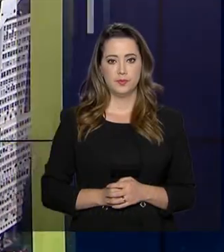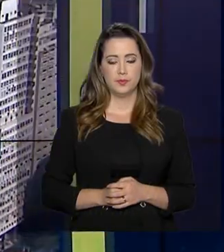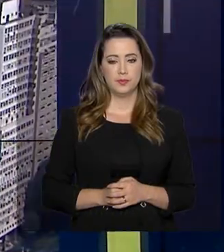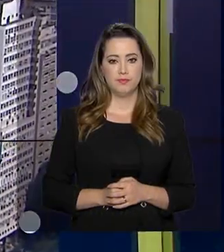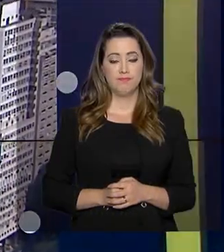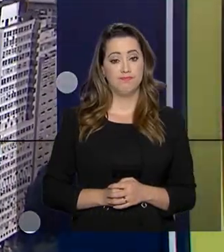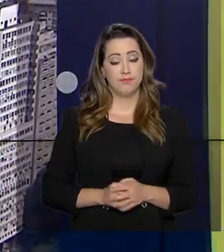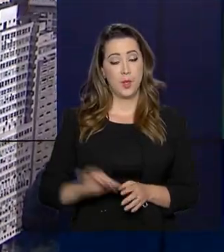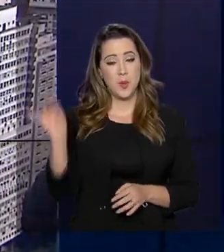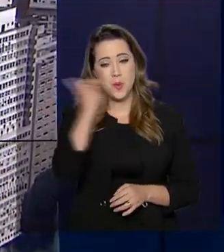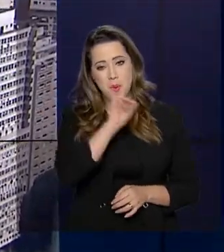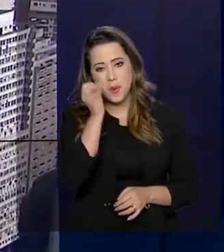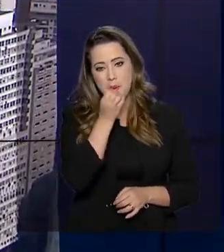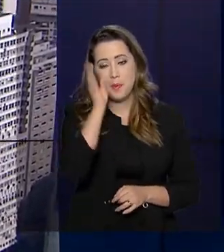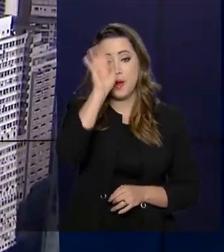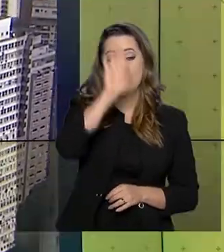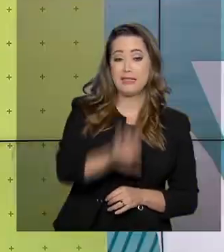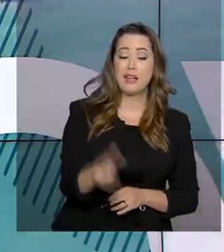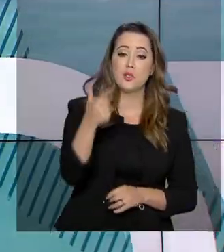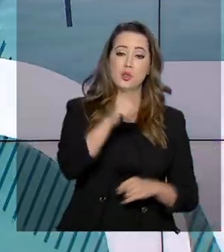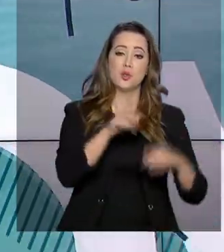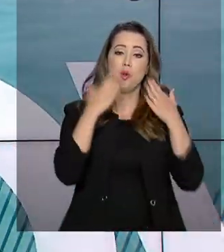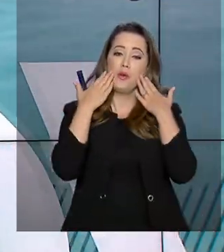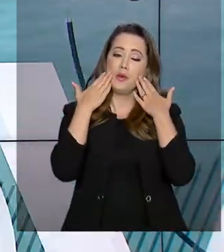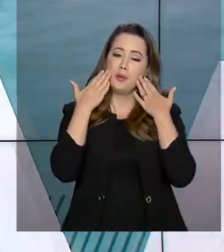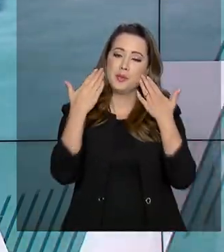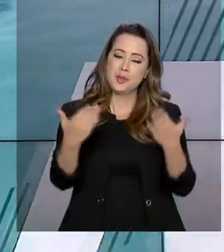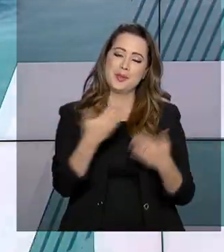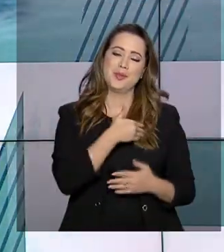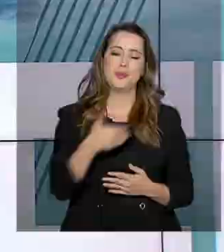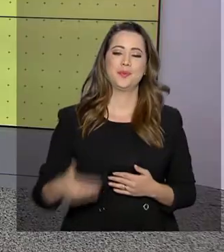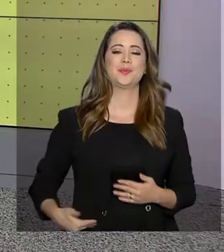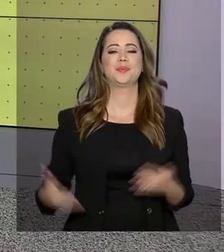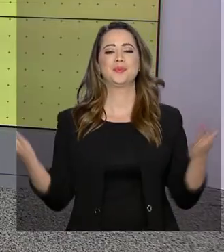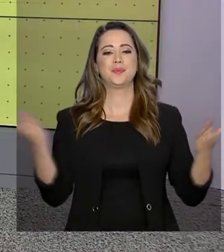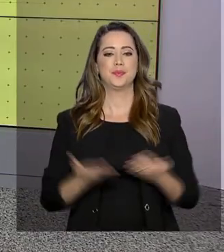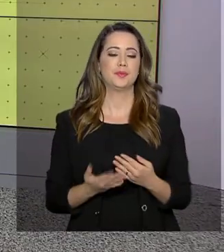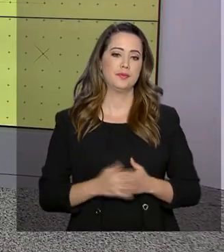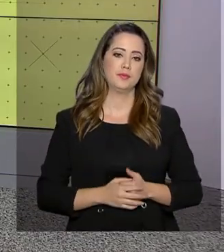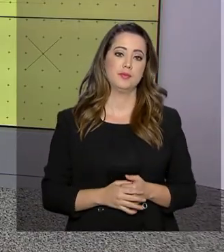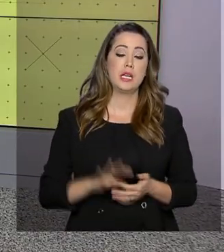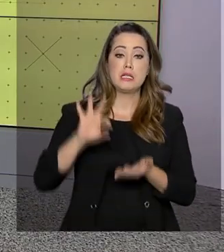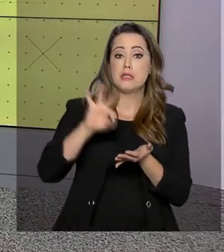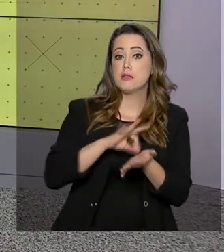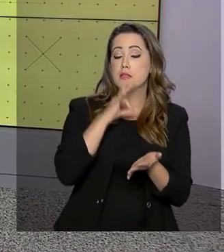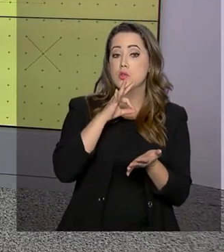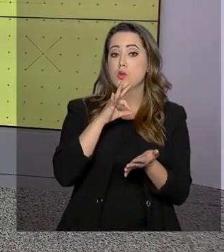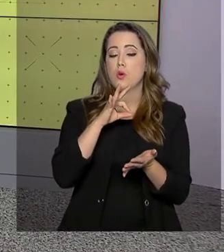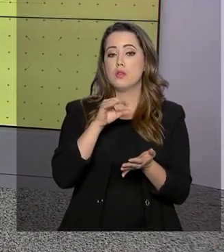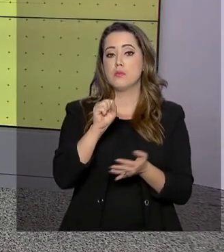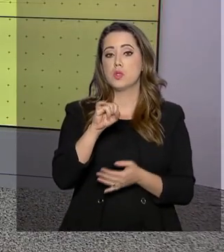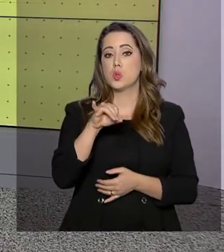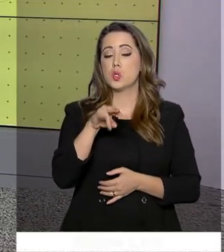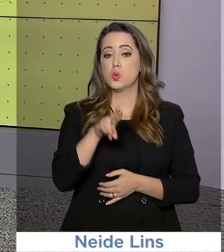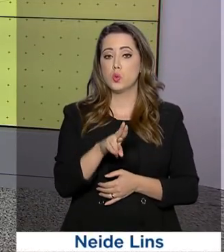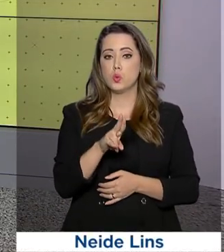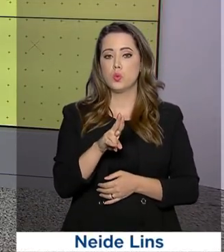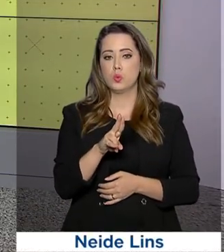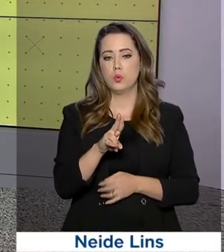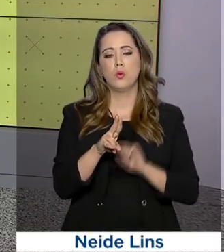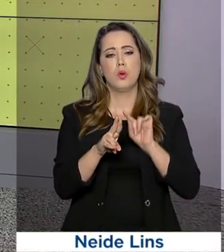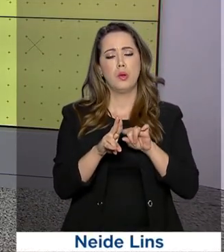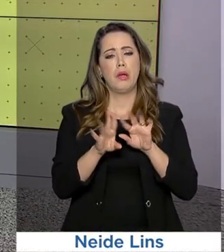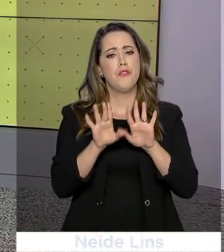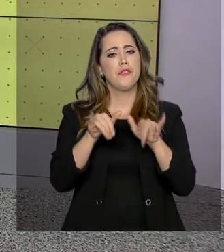Olá, boa tarde. Estamos de volta com mais uma edição do Governo Agora. As inscrições para o SISU, Sistema de Seleção